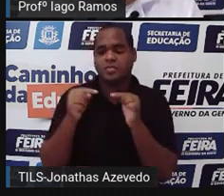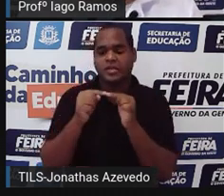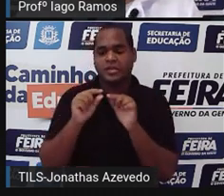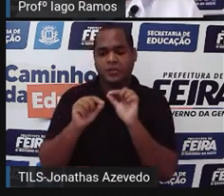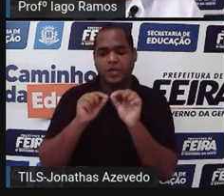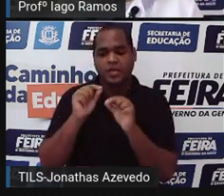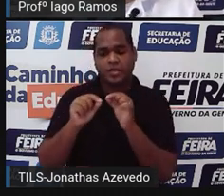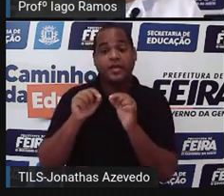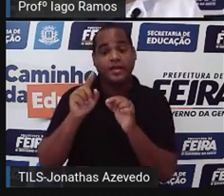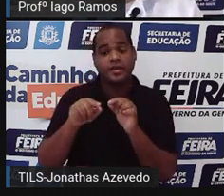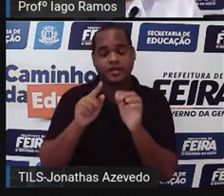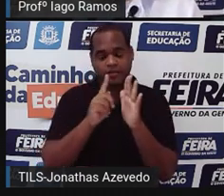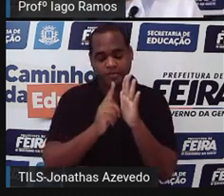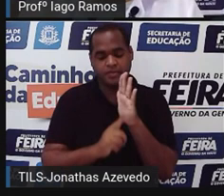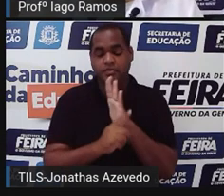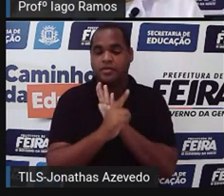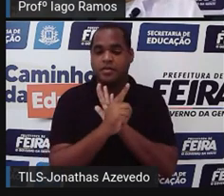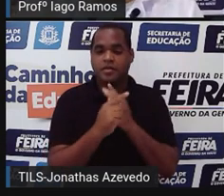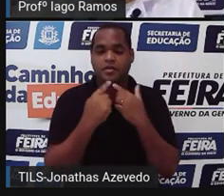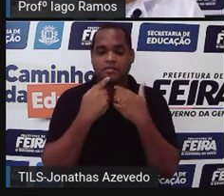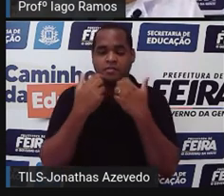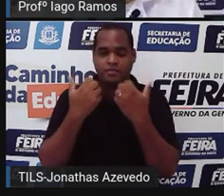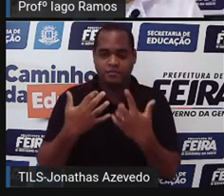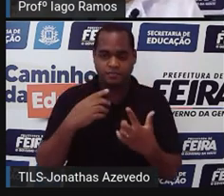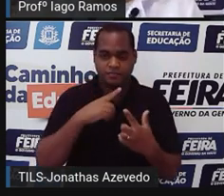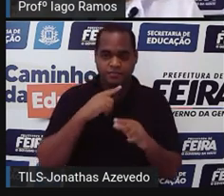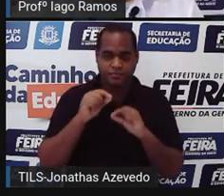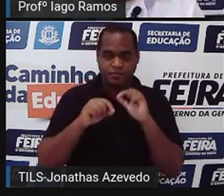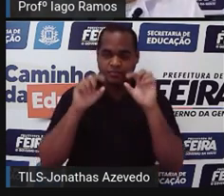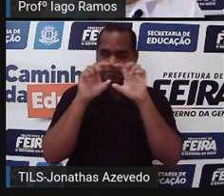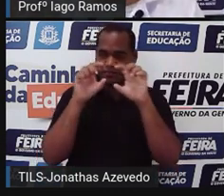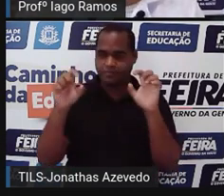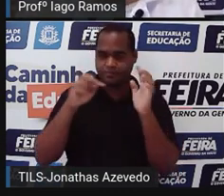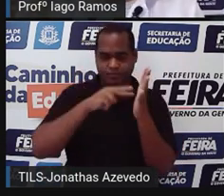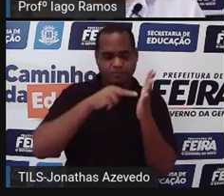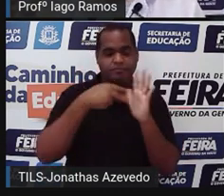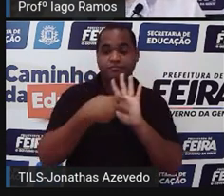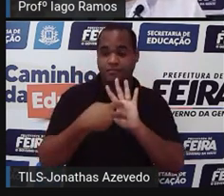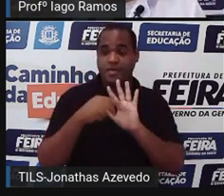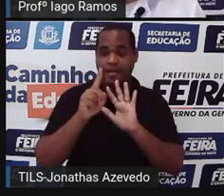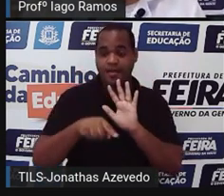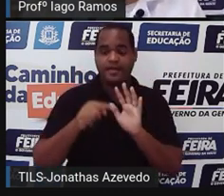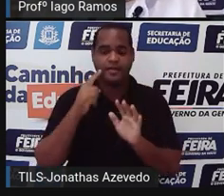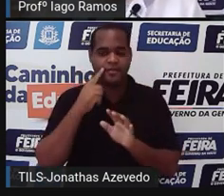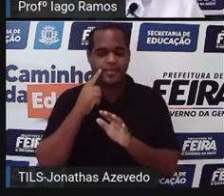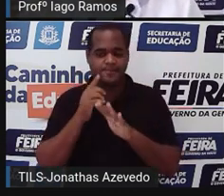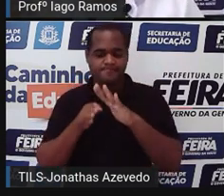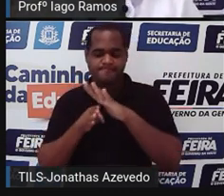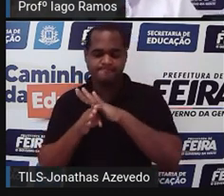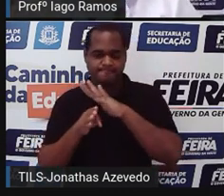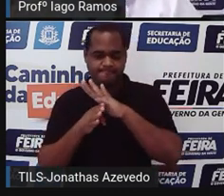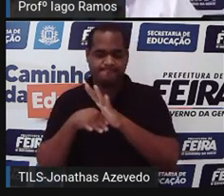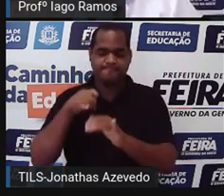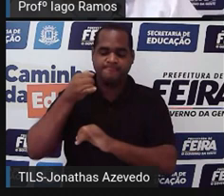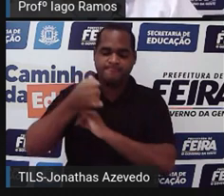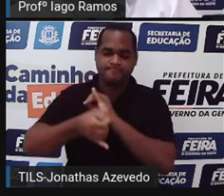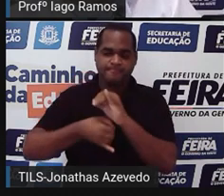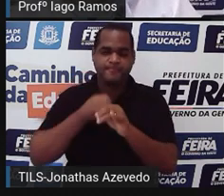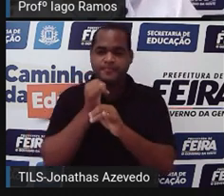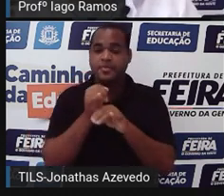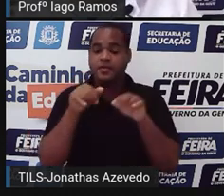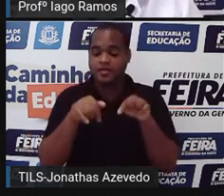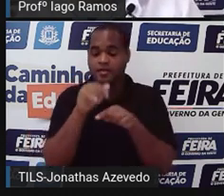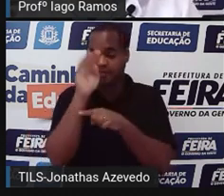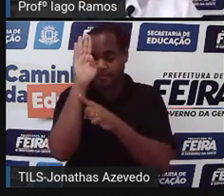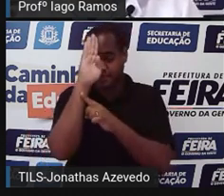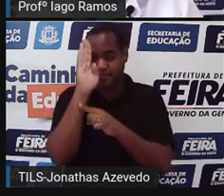esse gráfico? Esse gráfico trata do que está no título. Trata do acesso à internet no